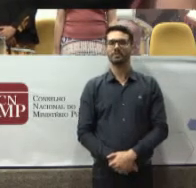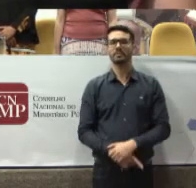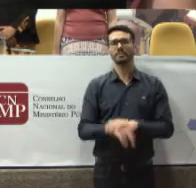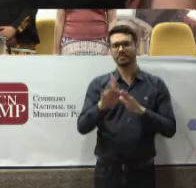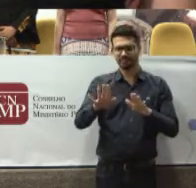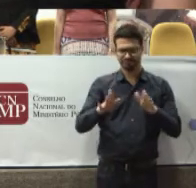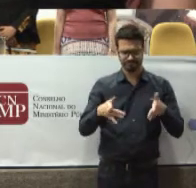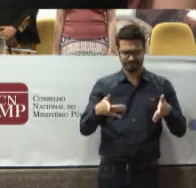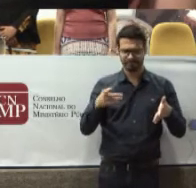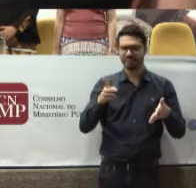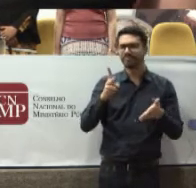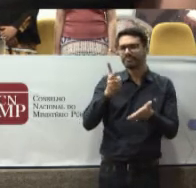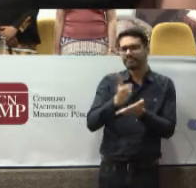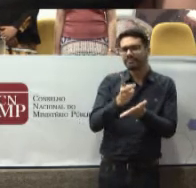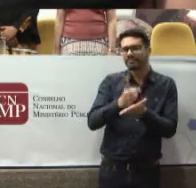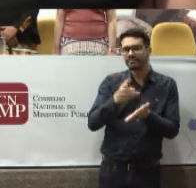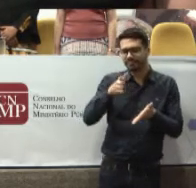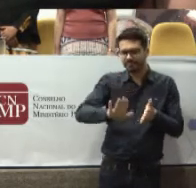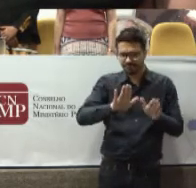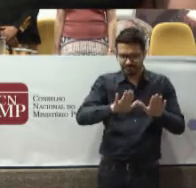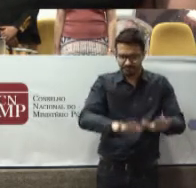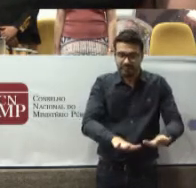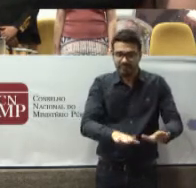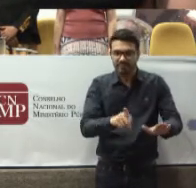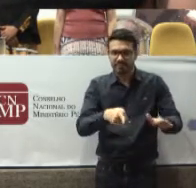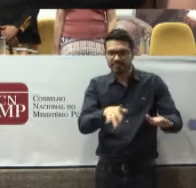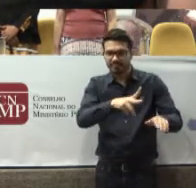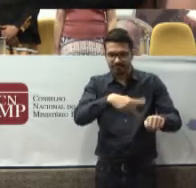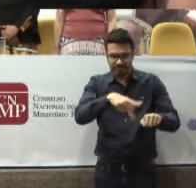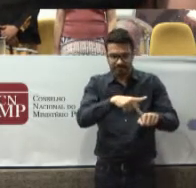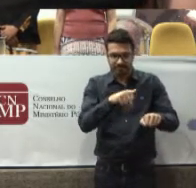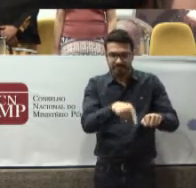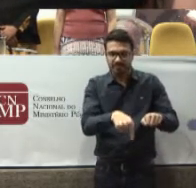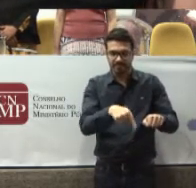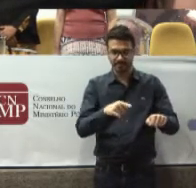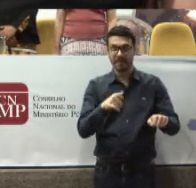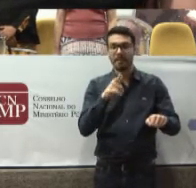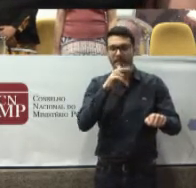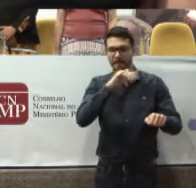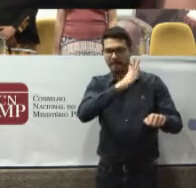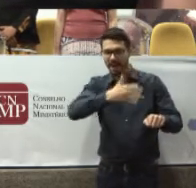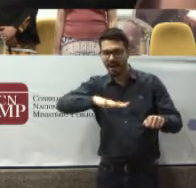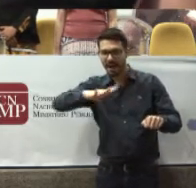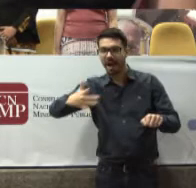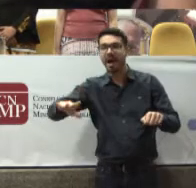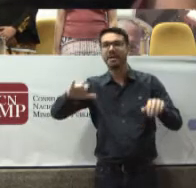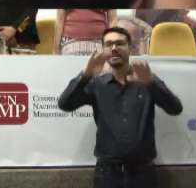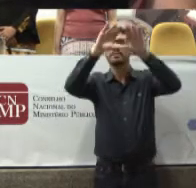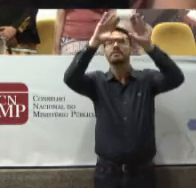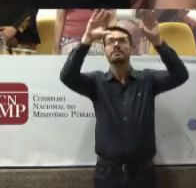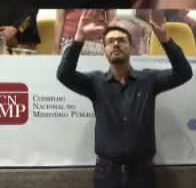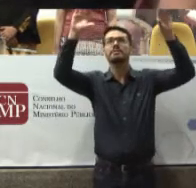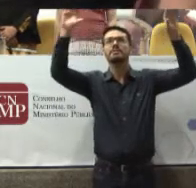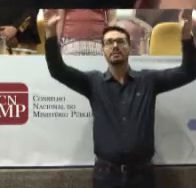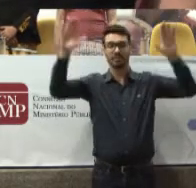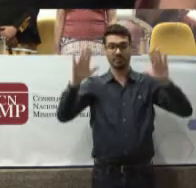amada, Brasil E tal eternamente imenso esplêndido Ao som do mar e à luz do céu profundo